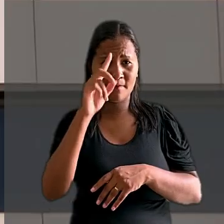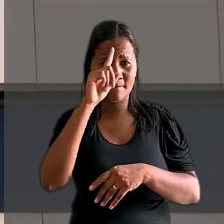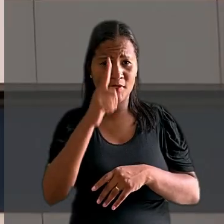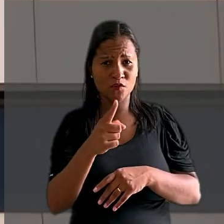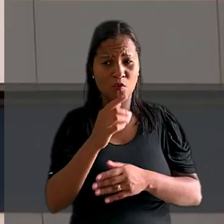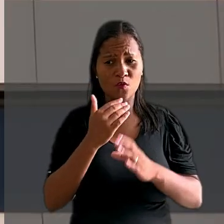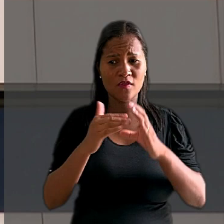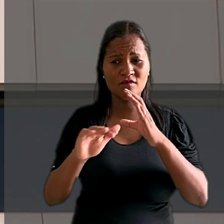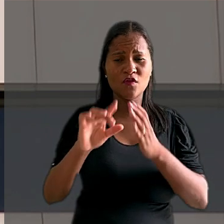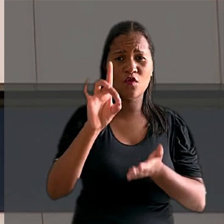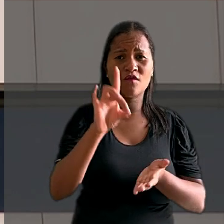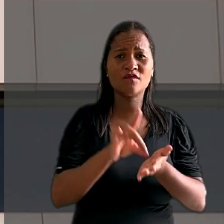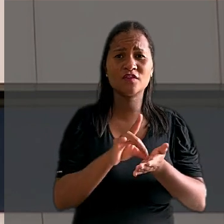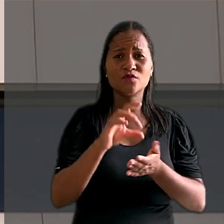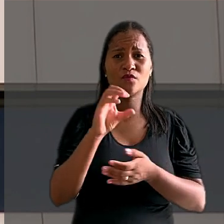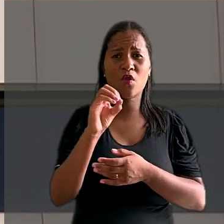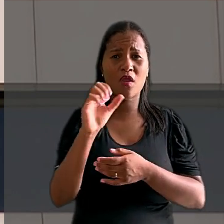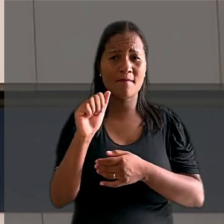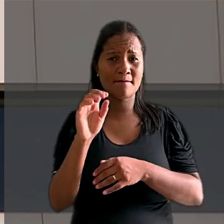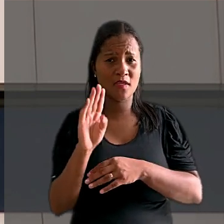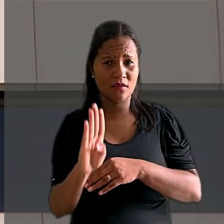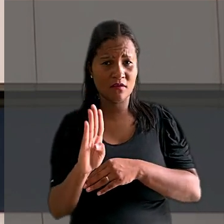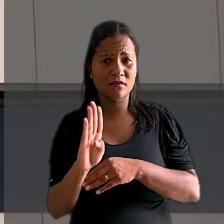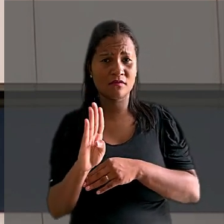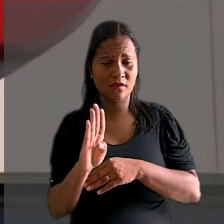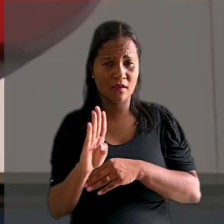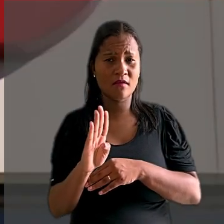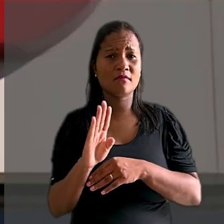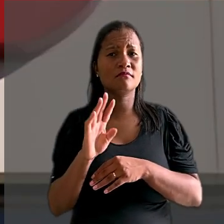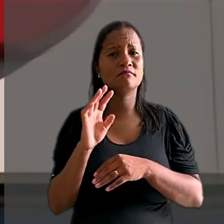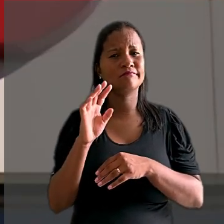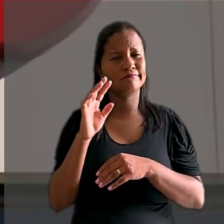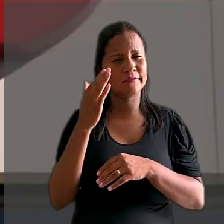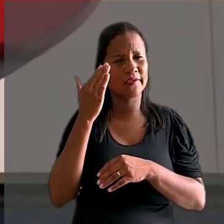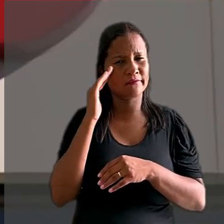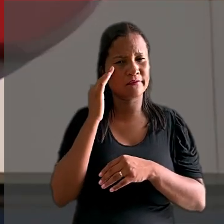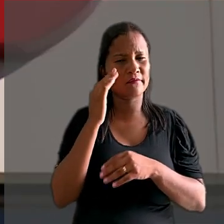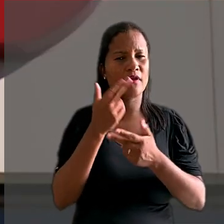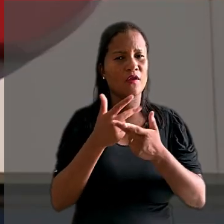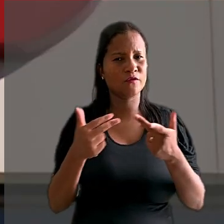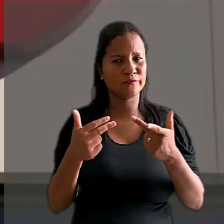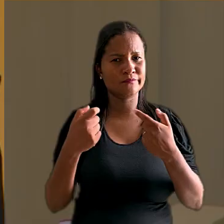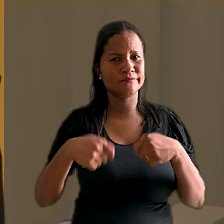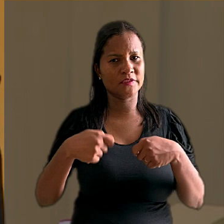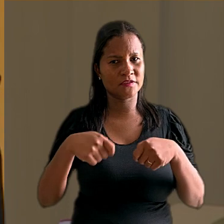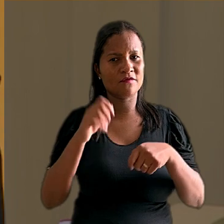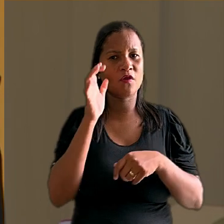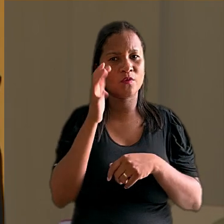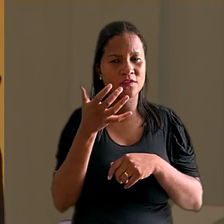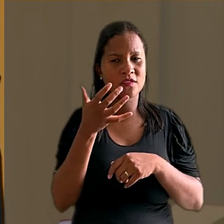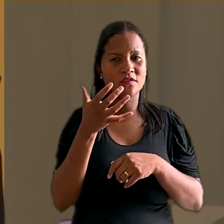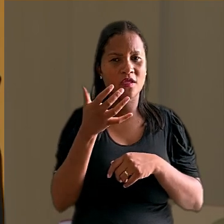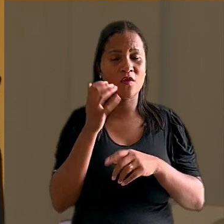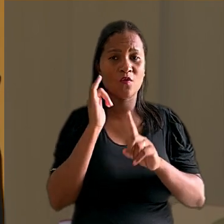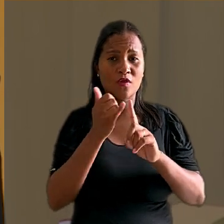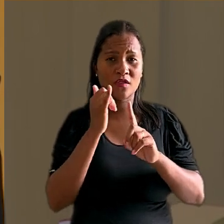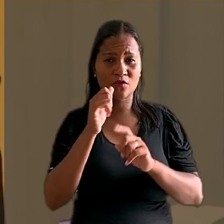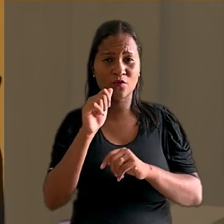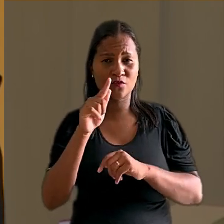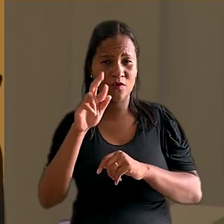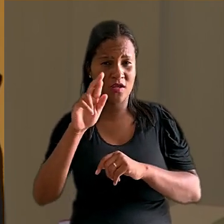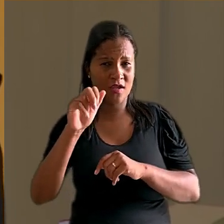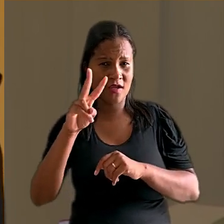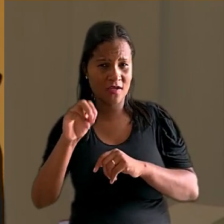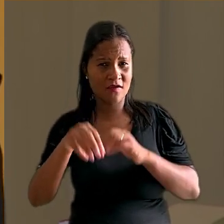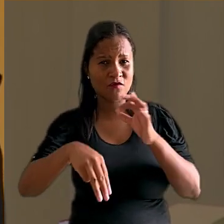determinou o envio de ofício à Ordem dos Advogados do Brasil para a adoção das medidas cabíveis. O relator do agravo da empresa